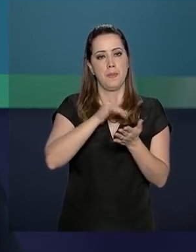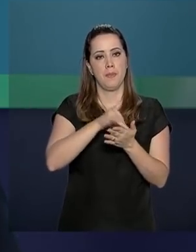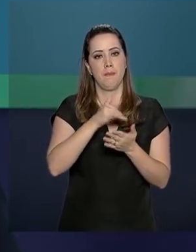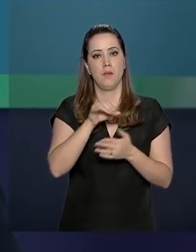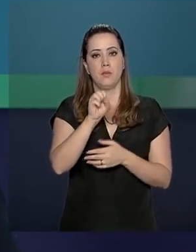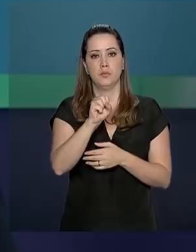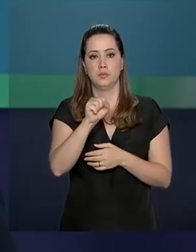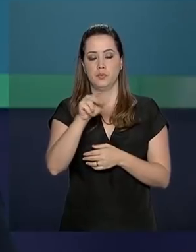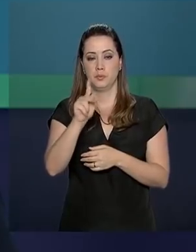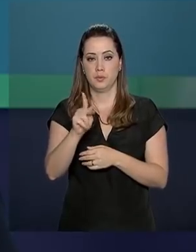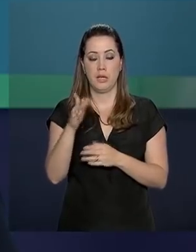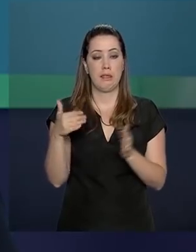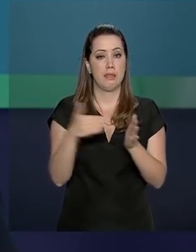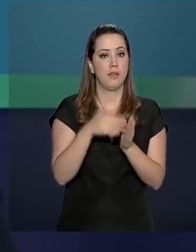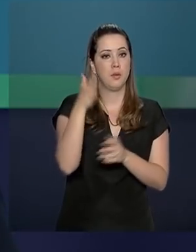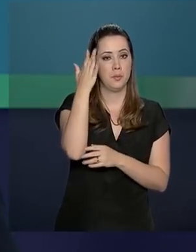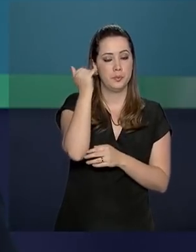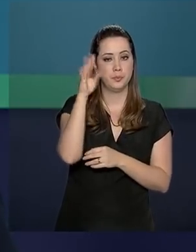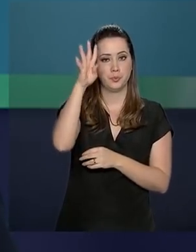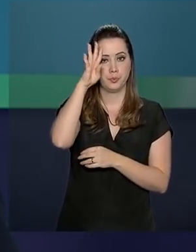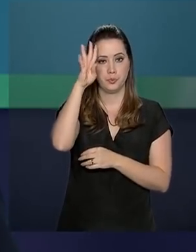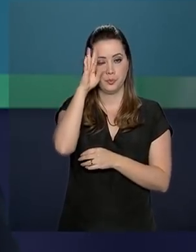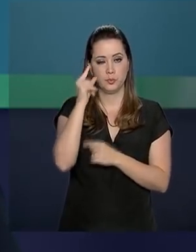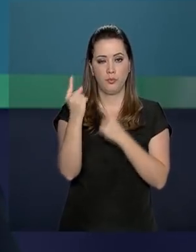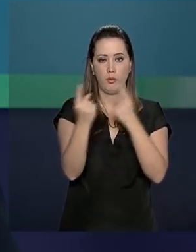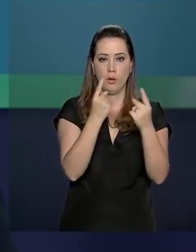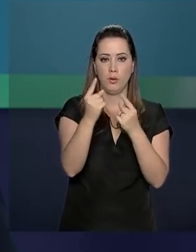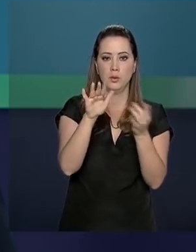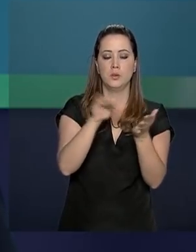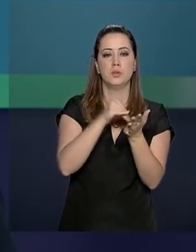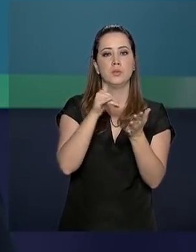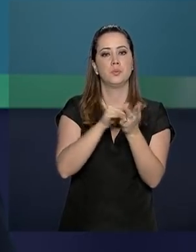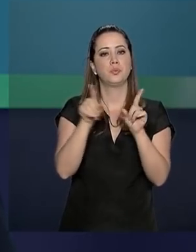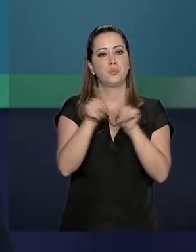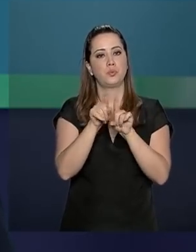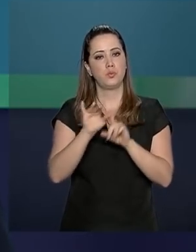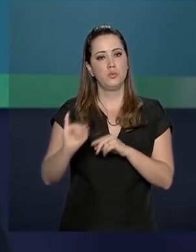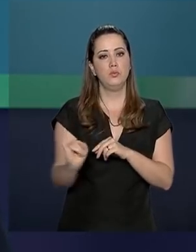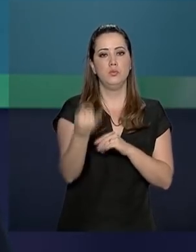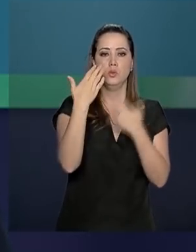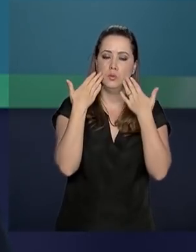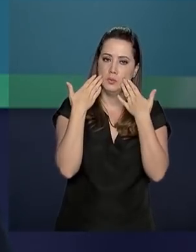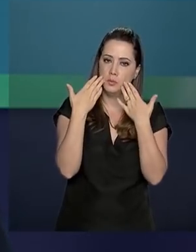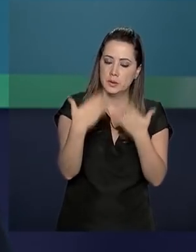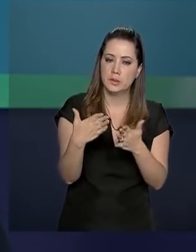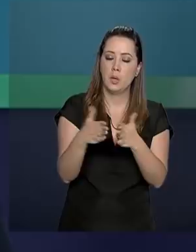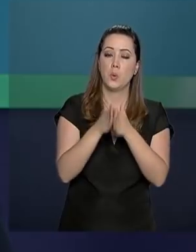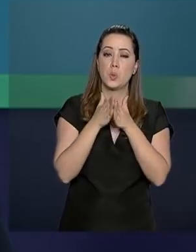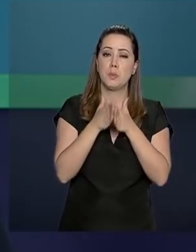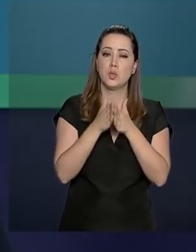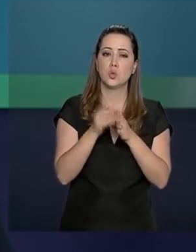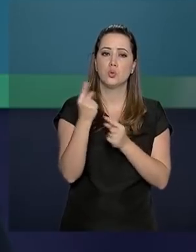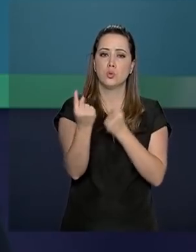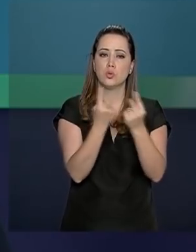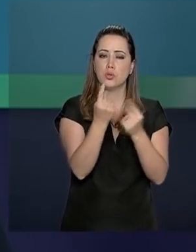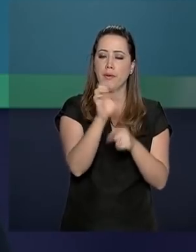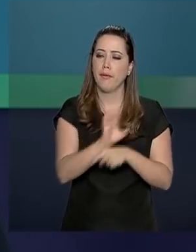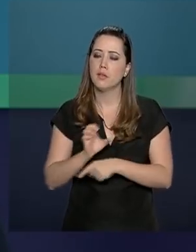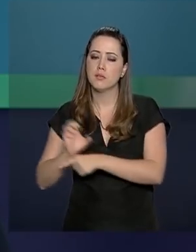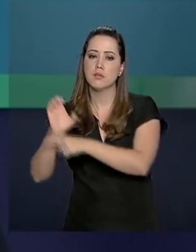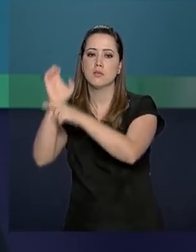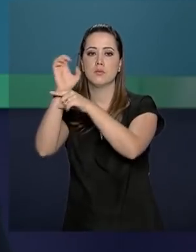Segurança Pública vai até amanhã, quarta-feira. E cada secretário terá a oportunidade de apresentar as demandas